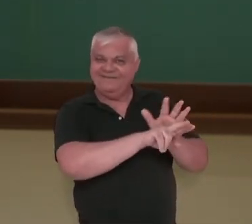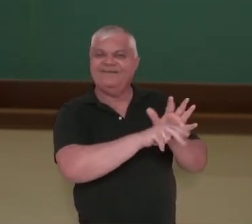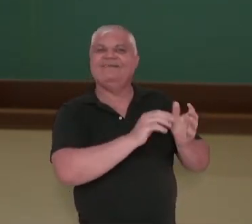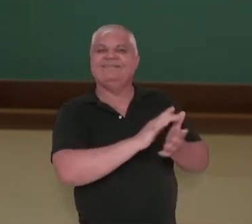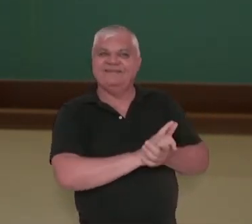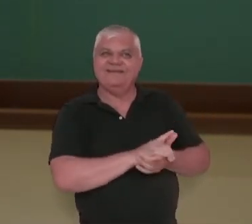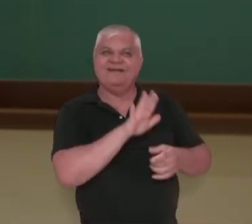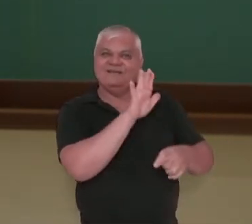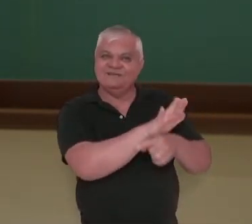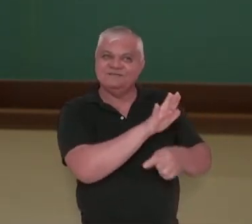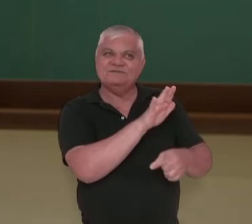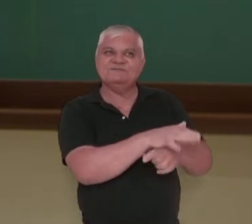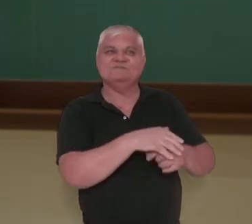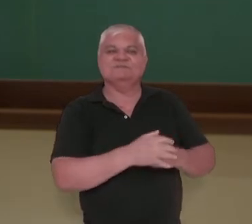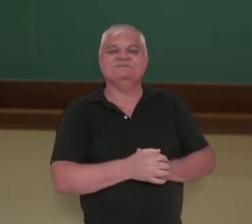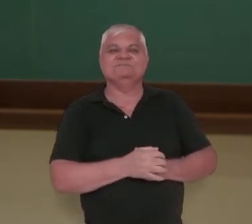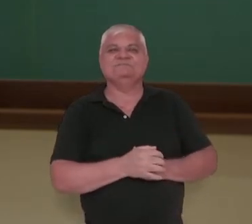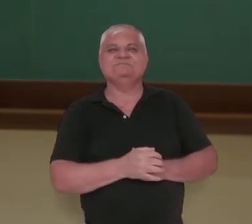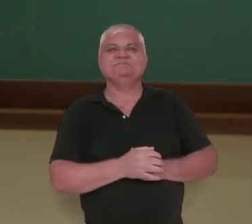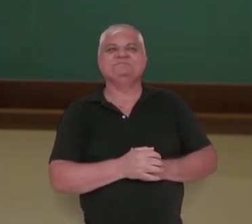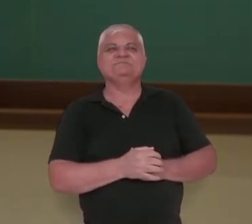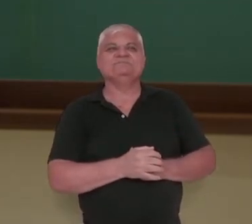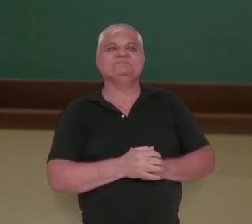para a natureza.